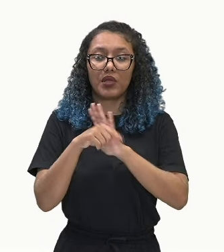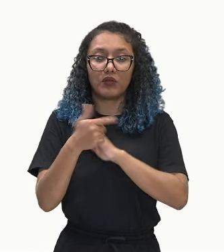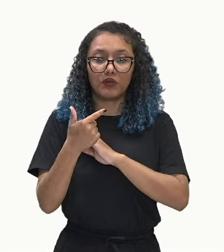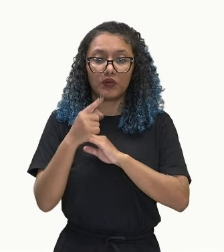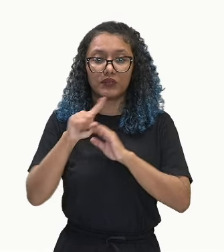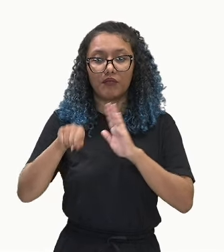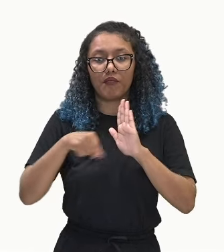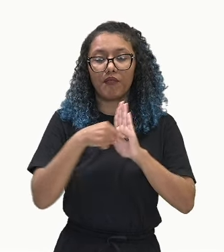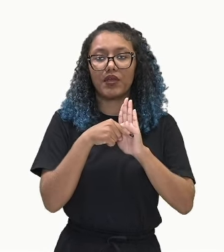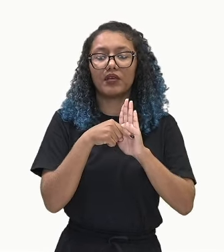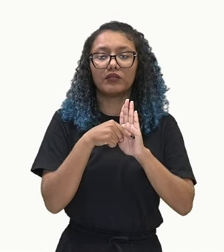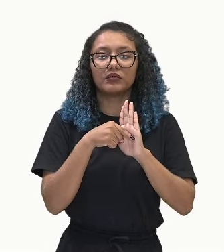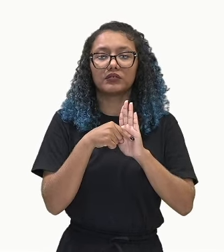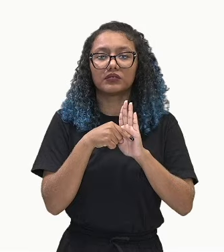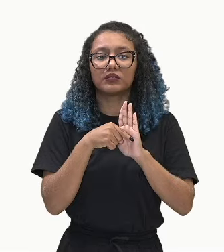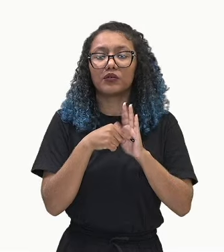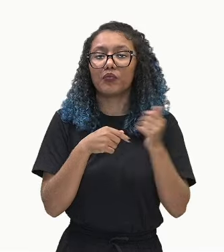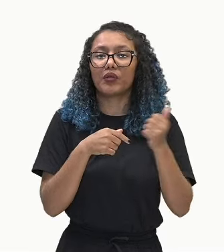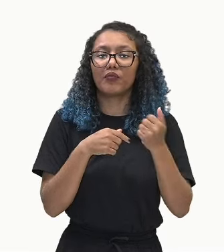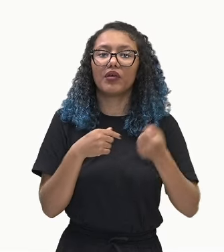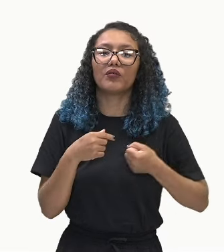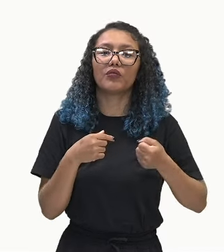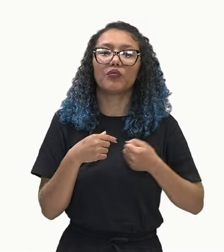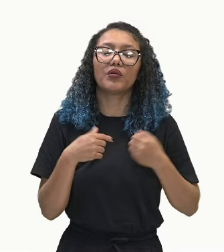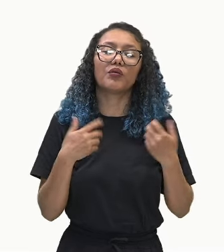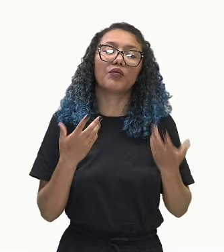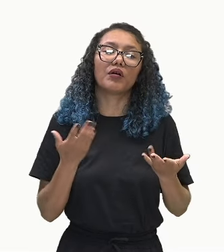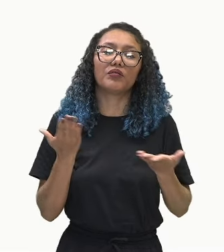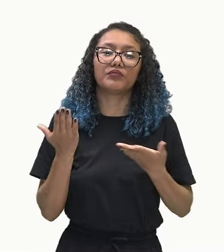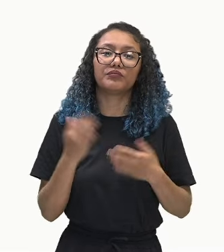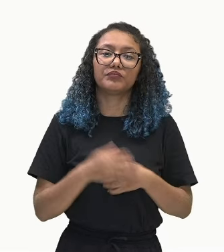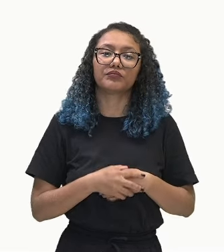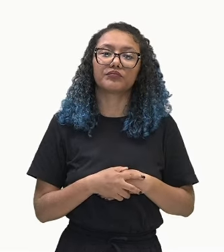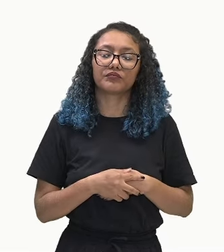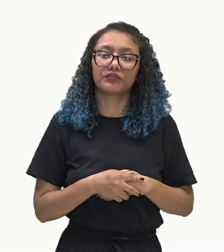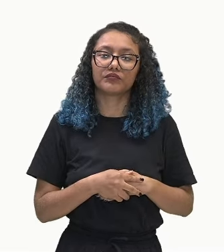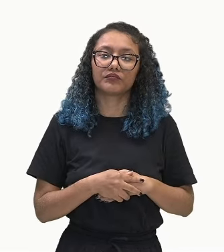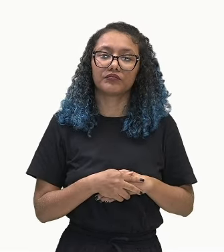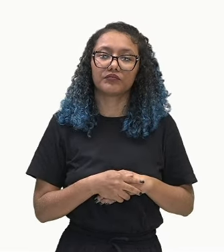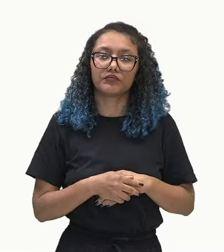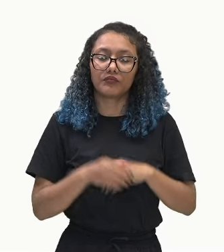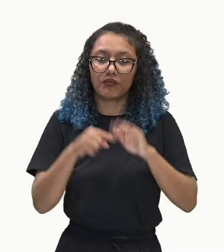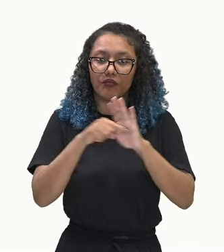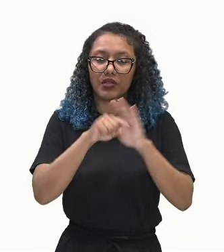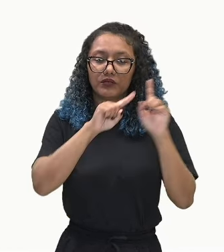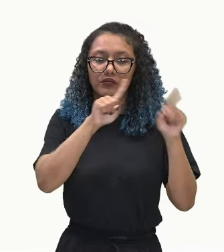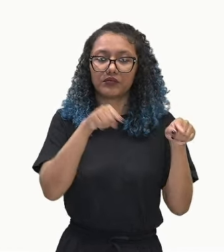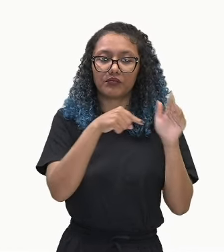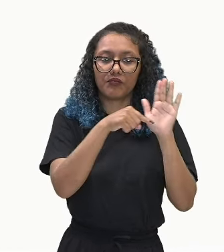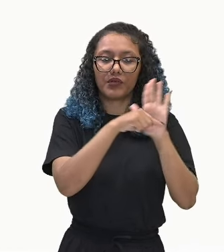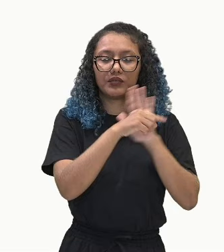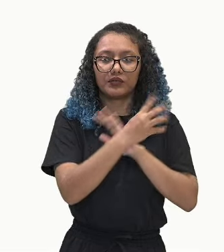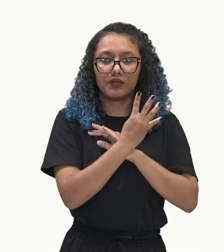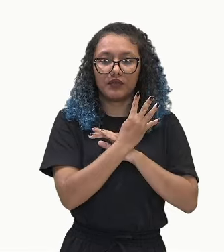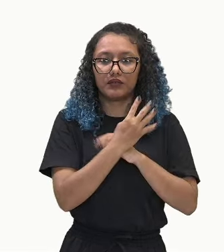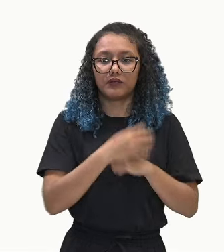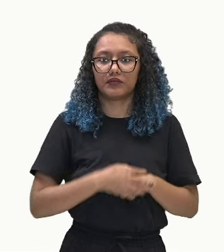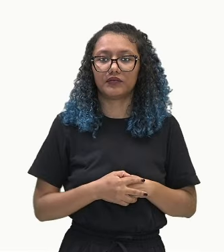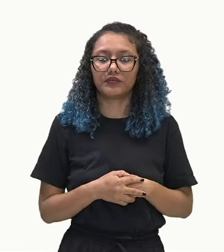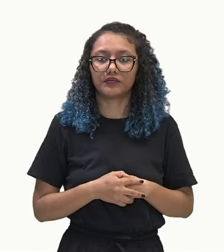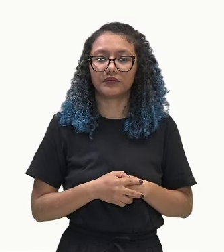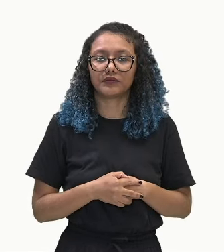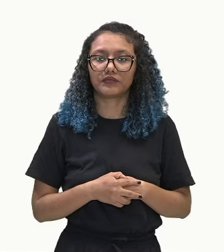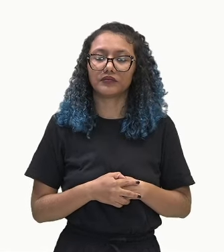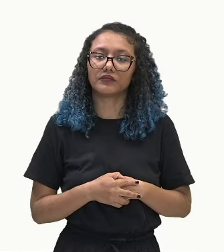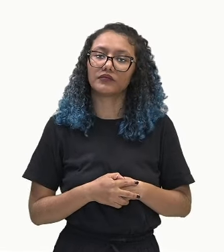o primeiro termo. menos o primeiro termo, que é menos 4. Então, aqui